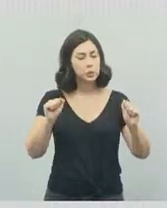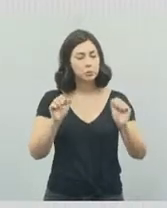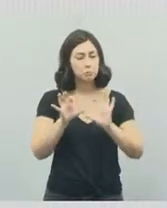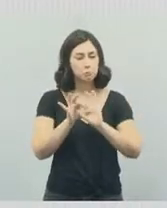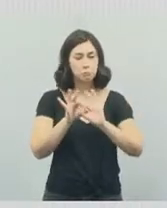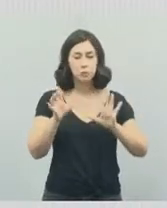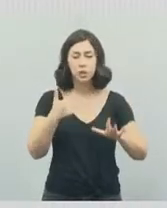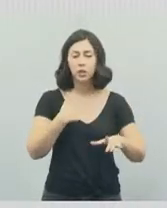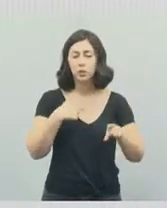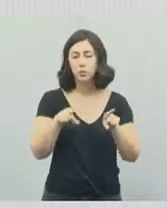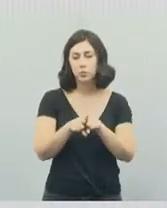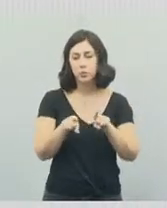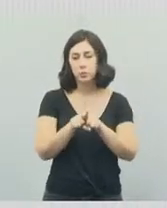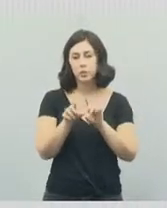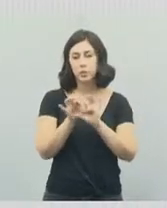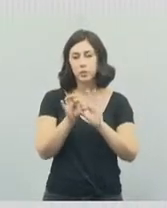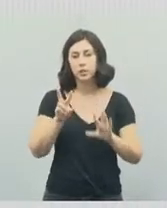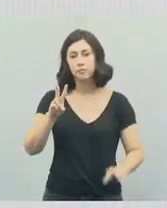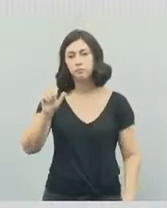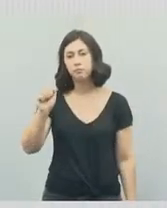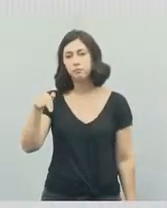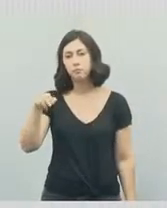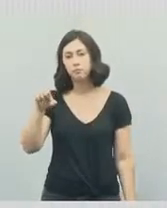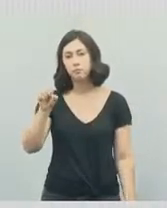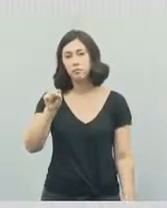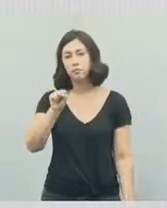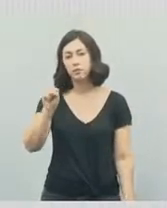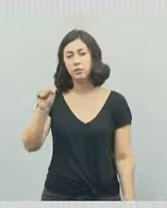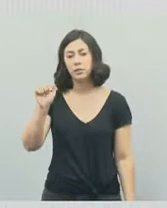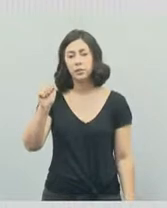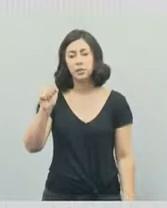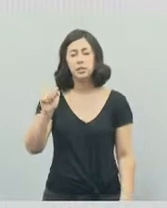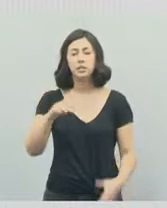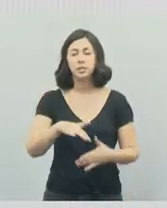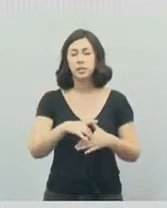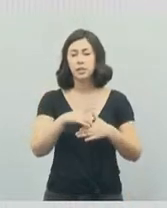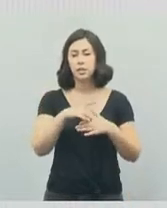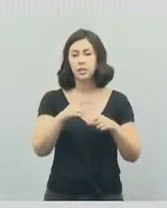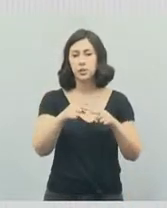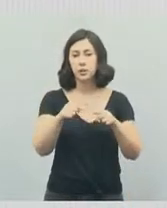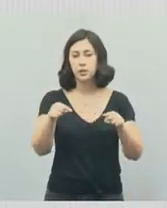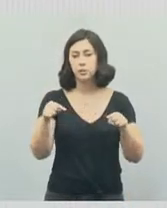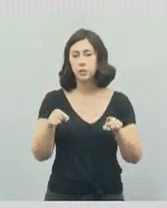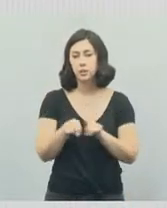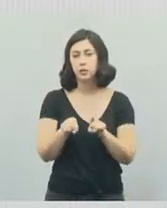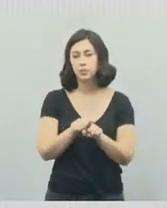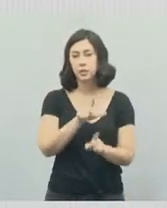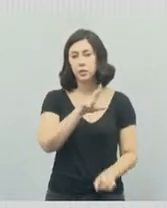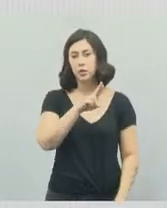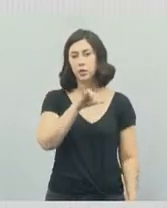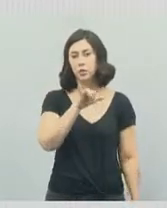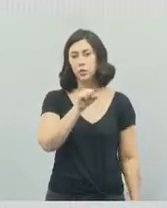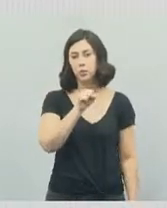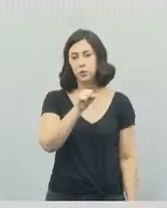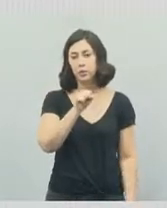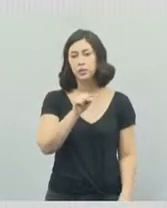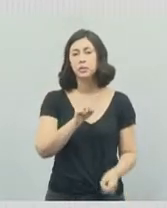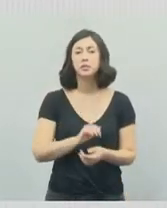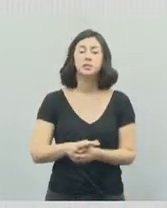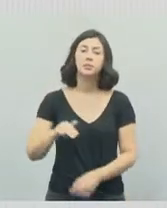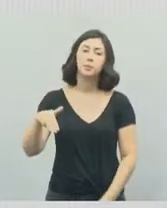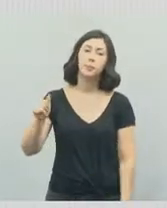disposição, eu também, Vanessa está à disposição ali, chefe de gabinete, seu Luiz, Antônio,